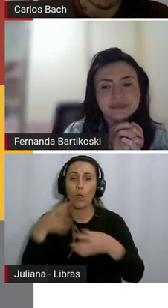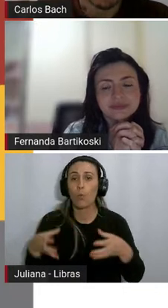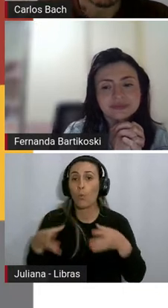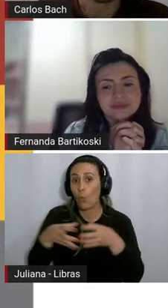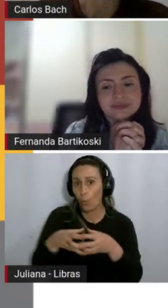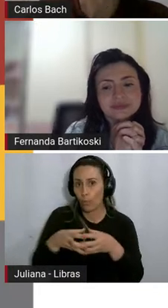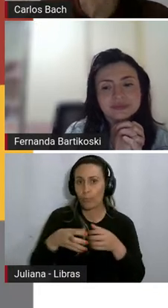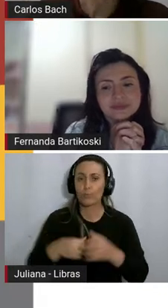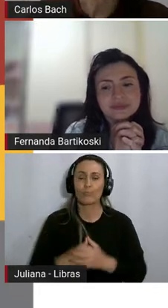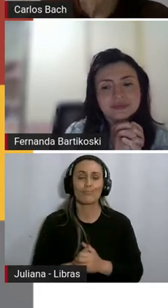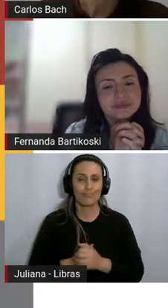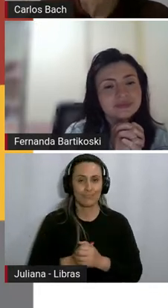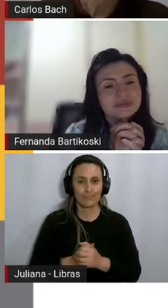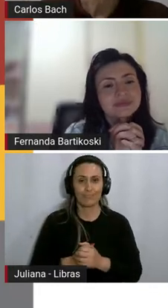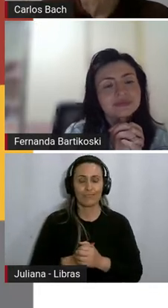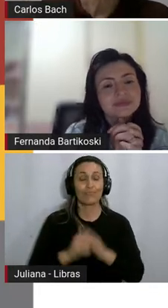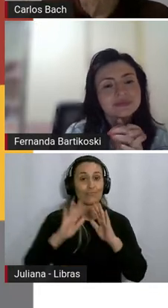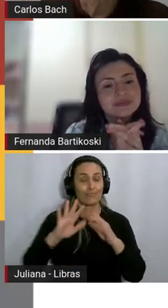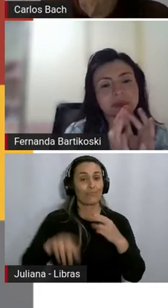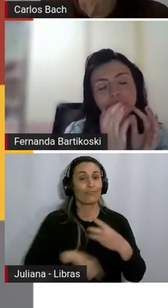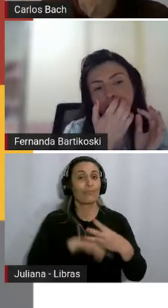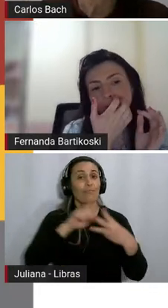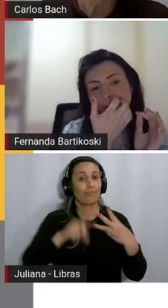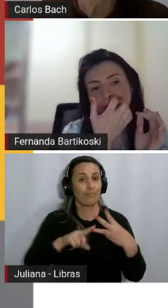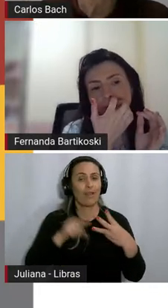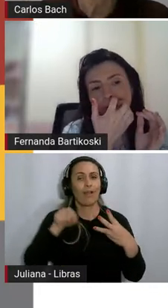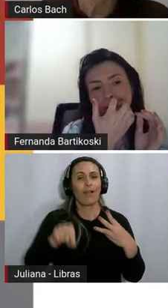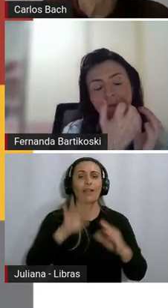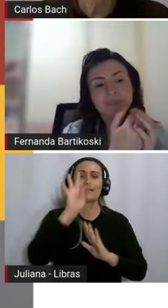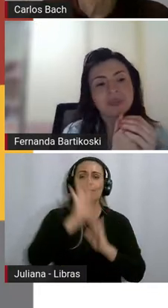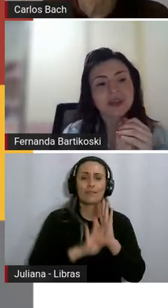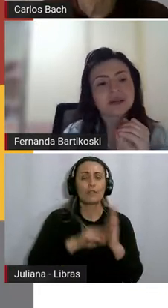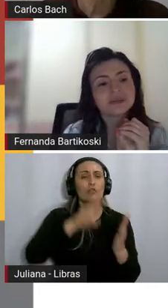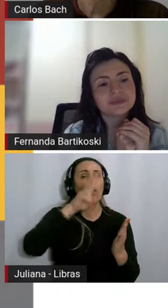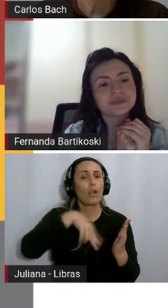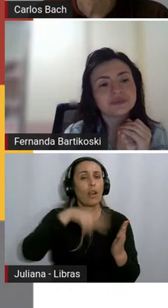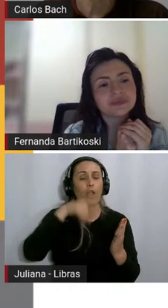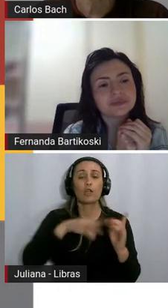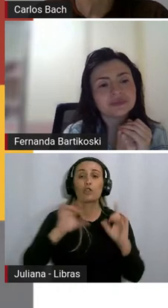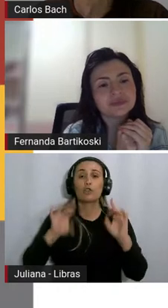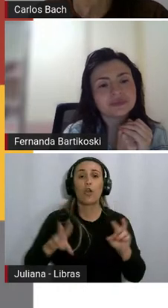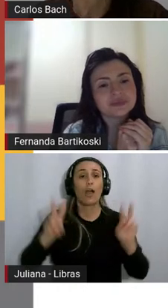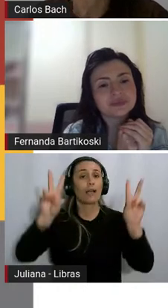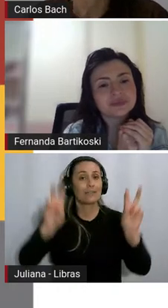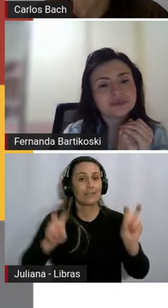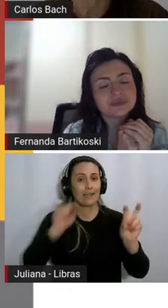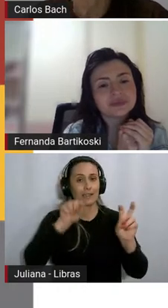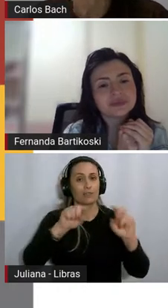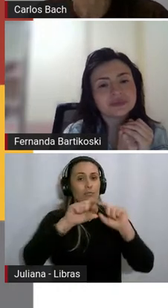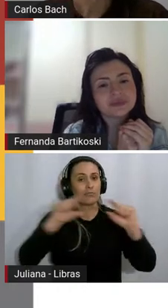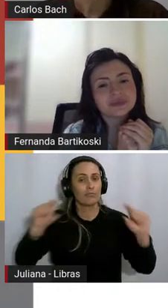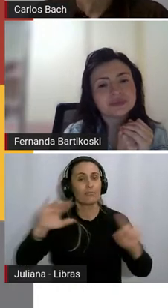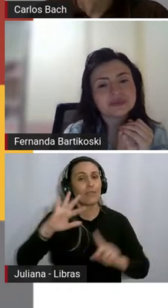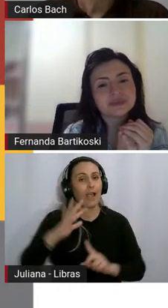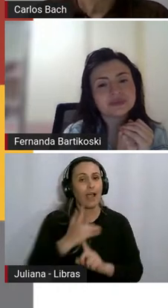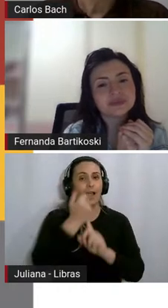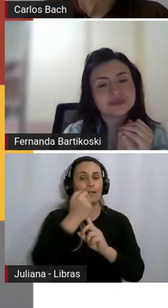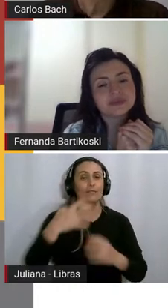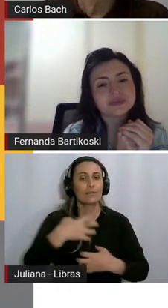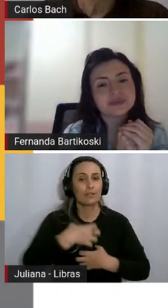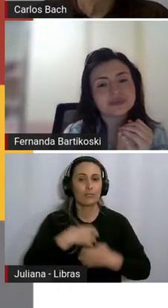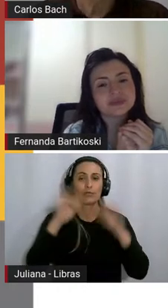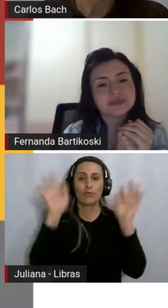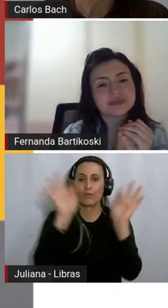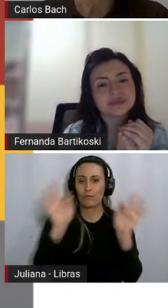aí a gente parte para o texto leia somente o título do texto de Cecília Meirelles a arte de ser feliz e